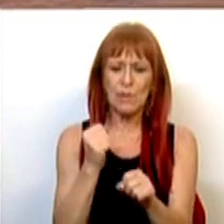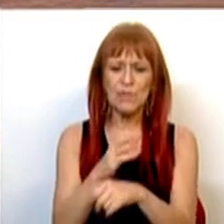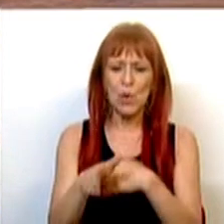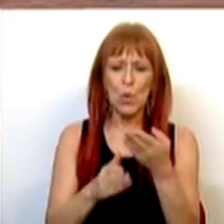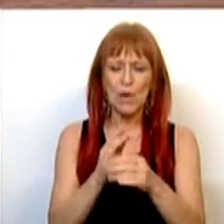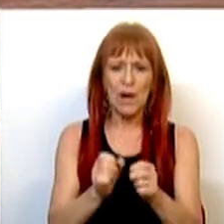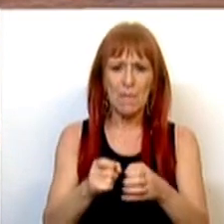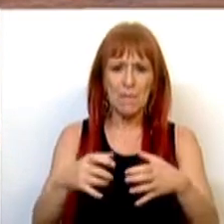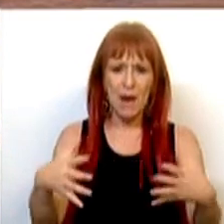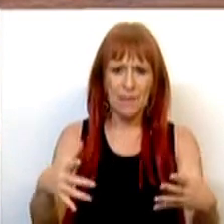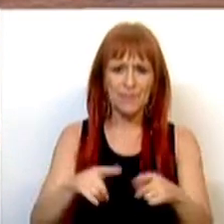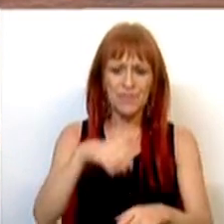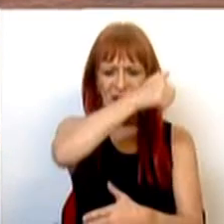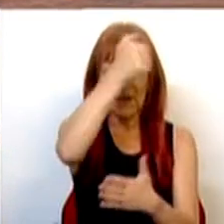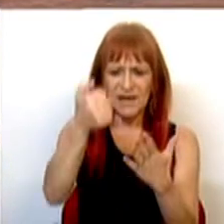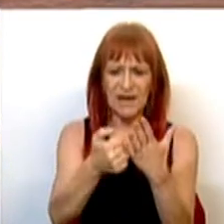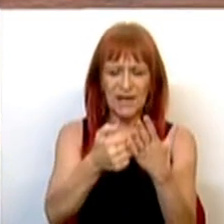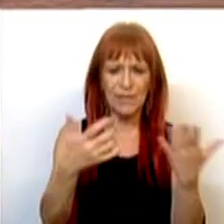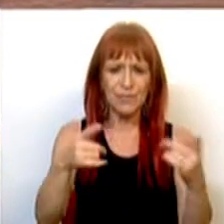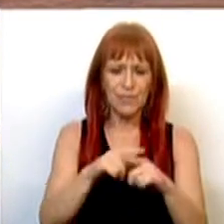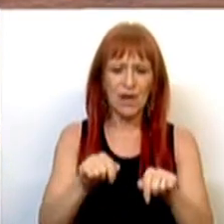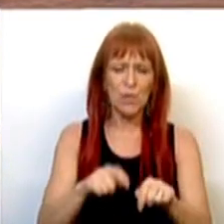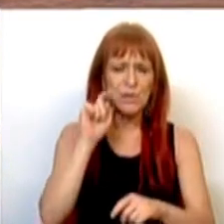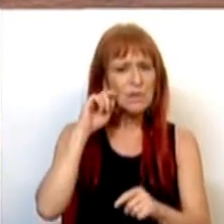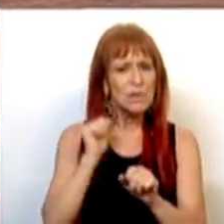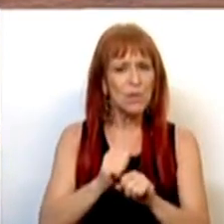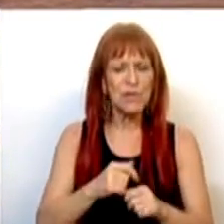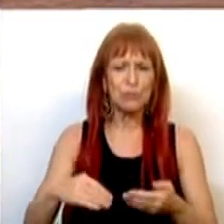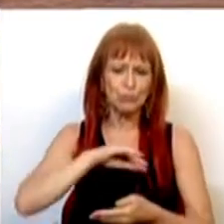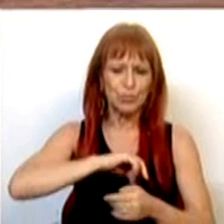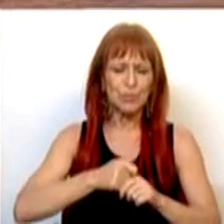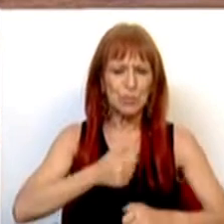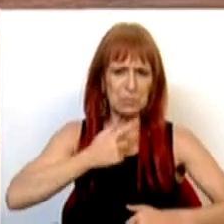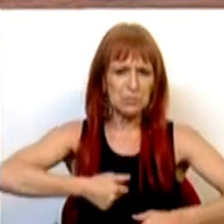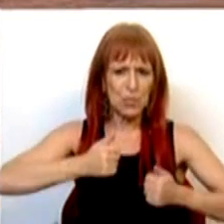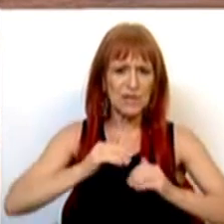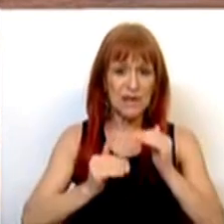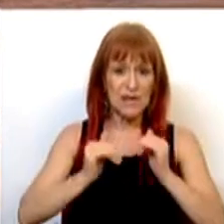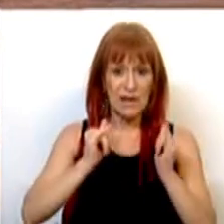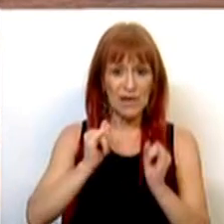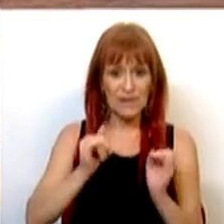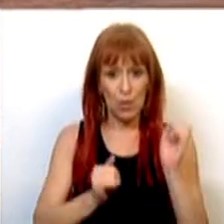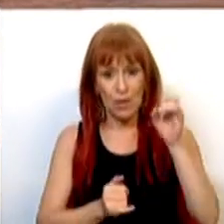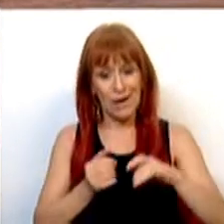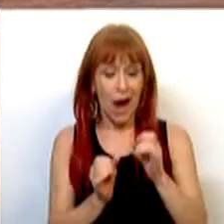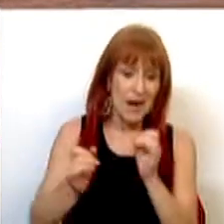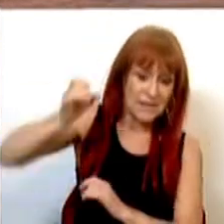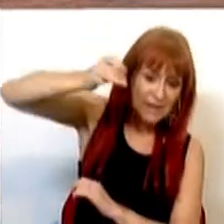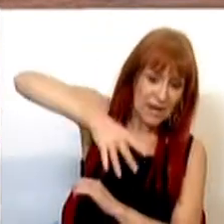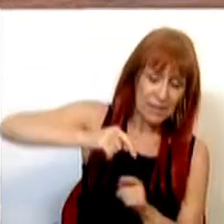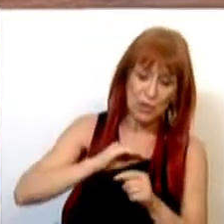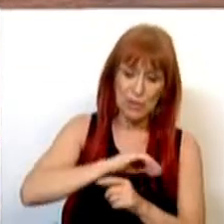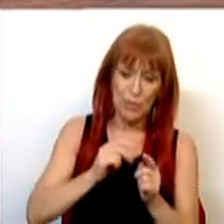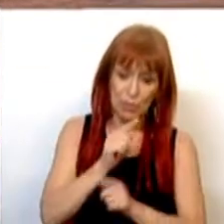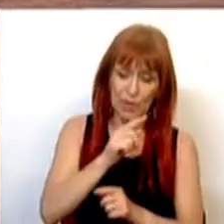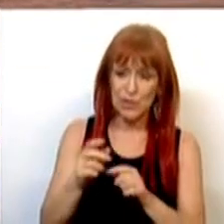continuar a aumentar. Terceira conclusão, ficam assegurados ganhos salariais e rendimento acima da inflação através do aumento dos salários e